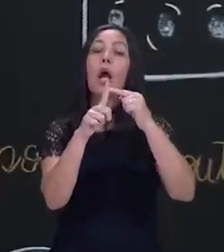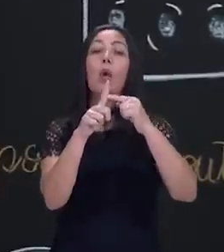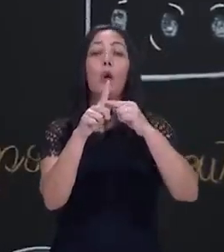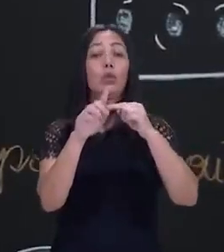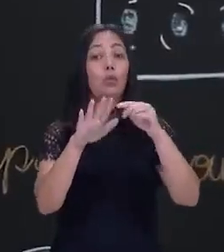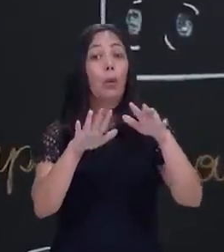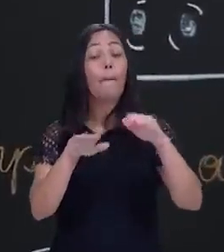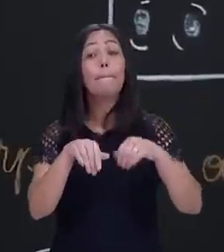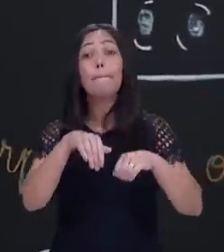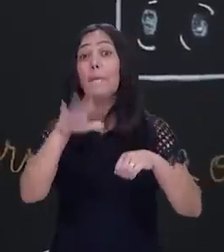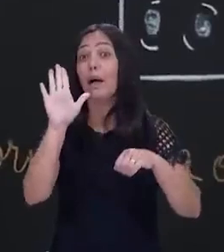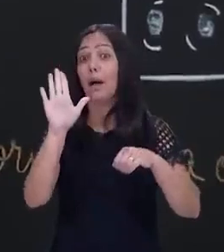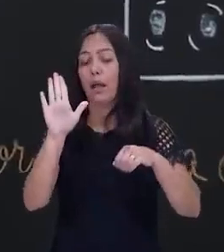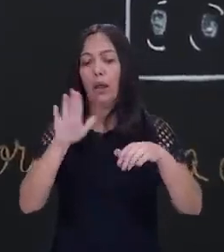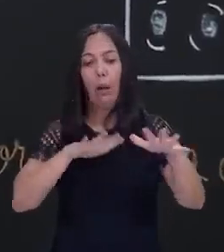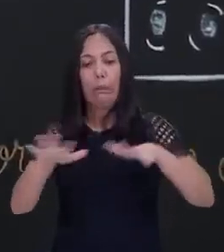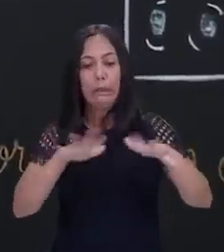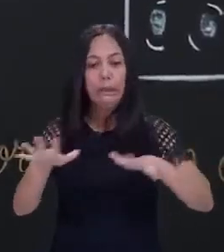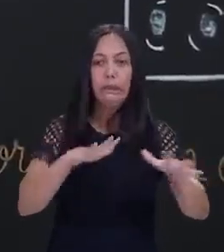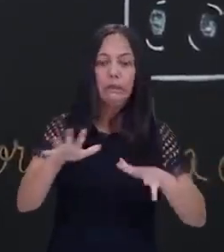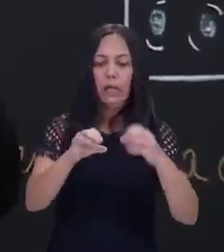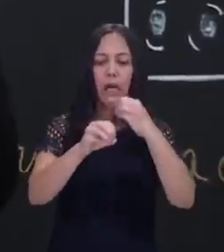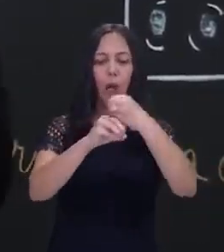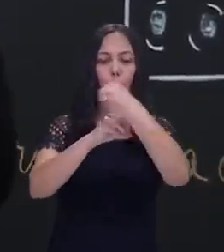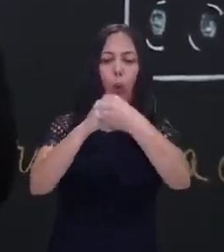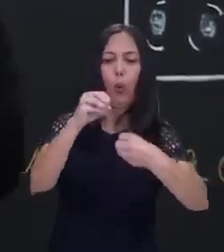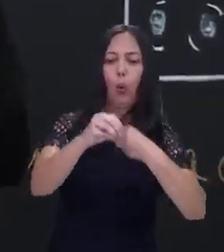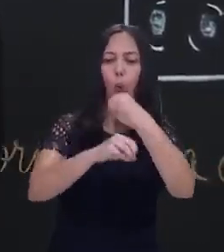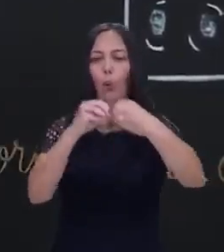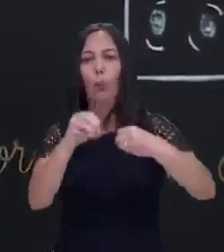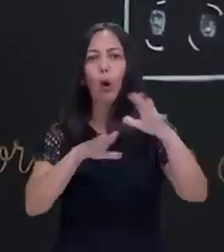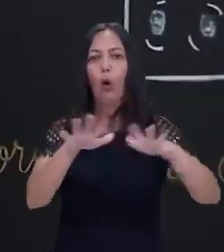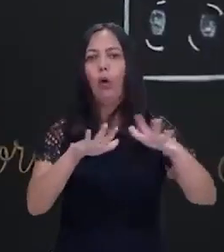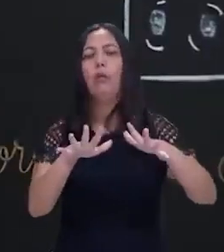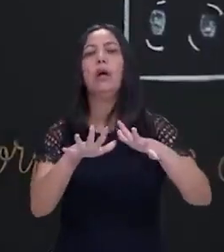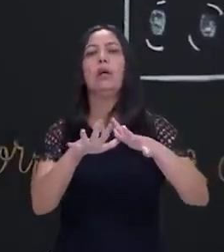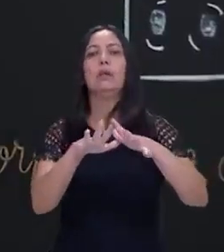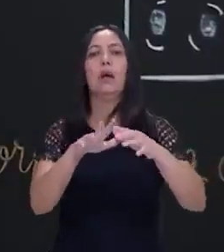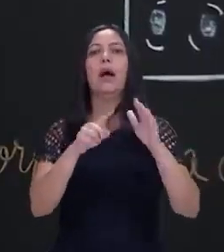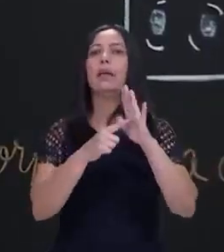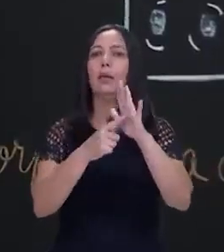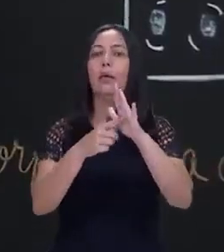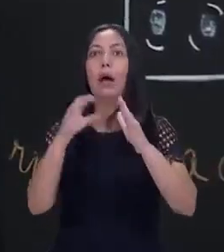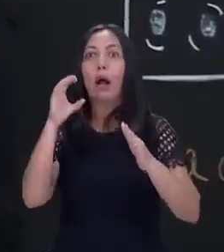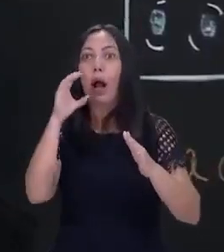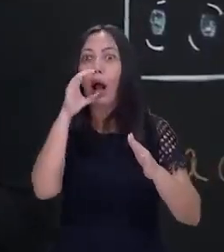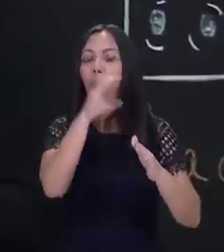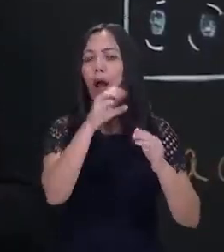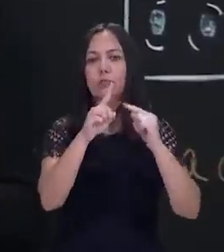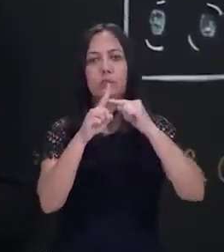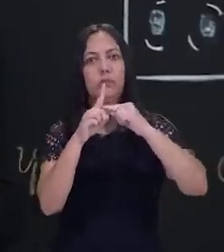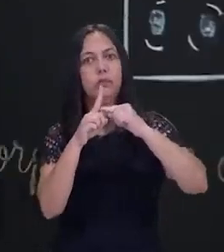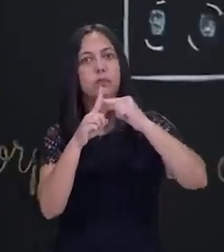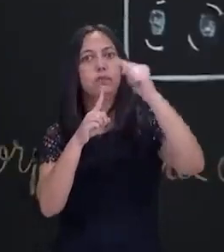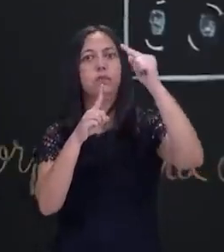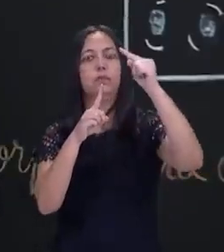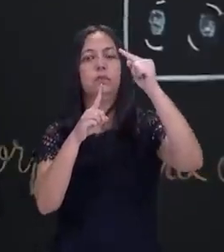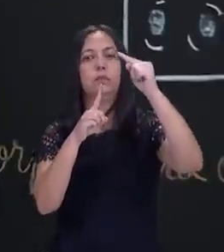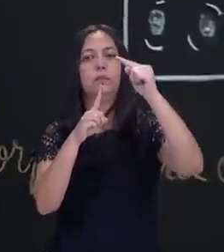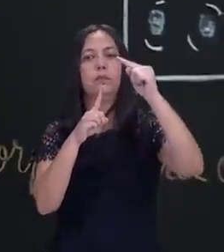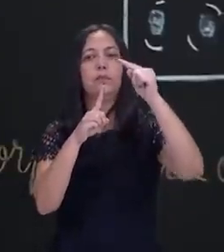maior a agitação das moléculas, é o que a gente fala de quente, popularmente. Você fala, olha, esse aqui, se está mais